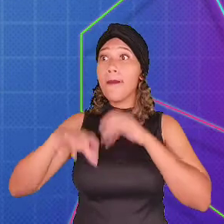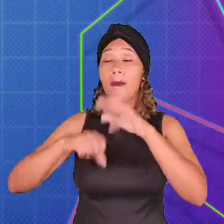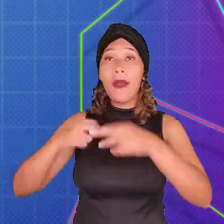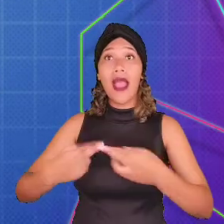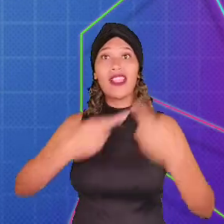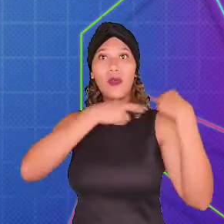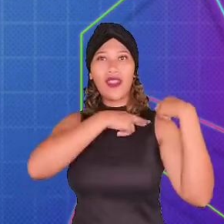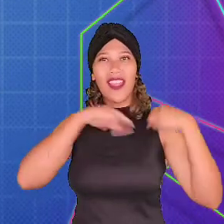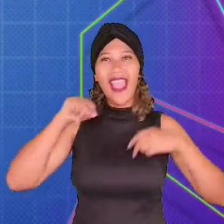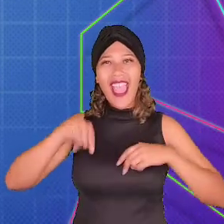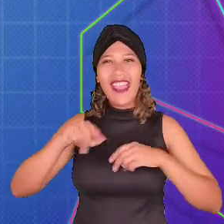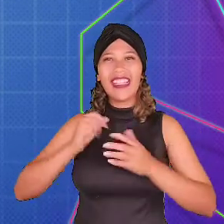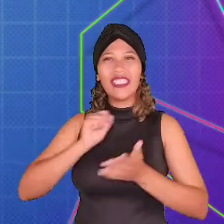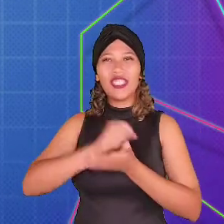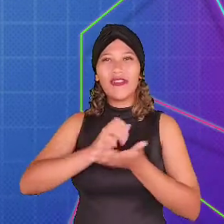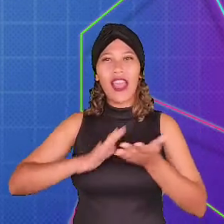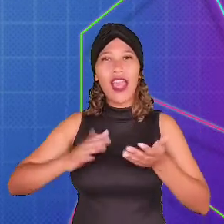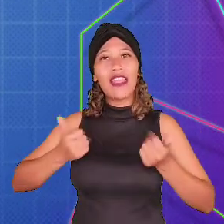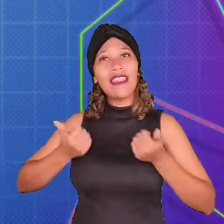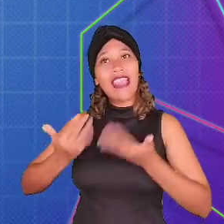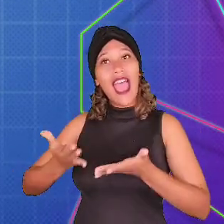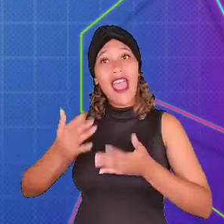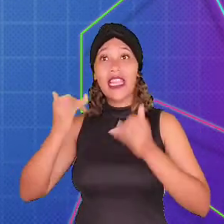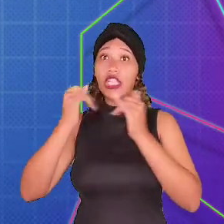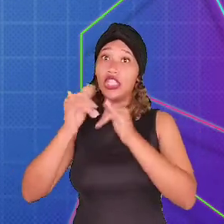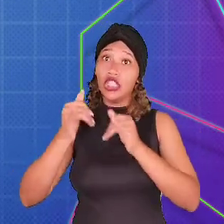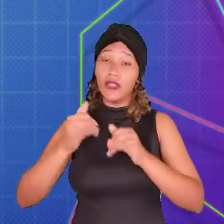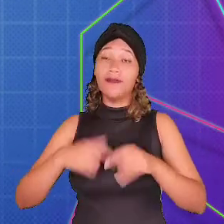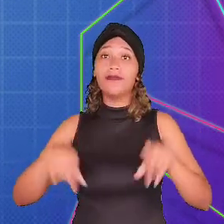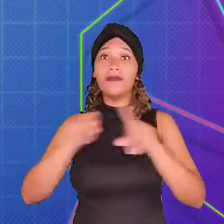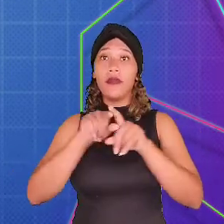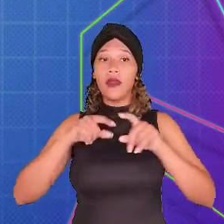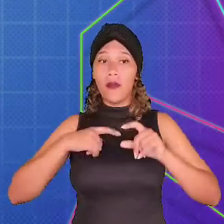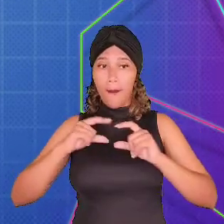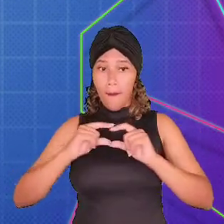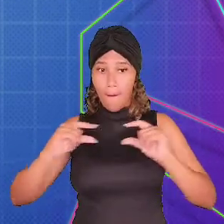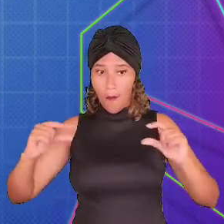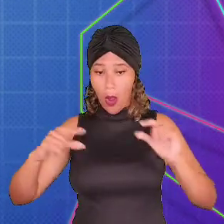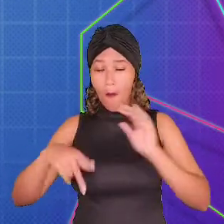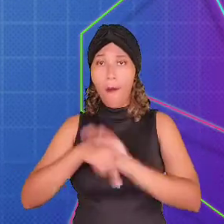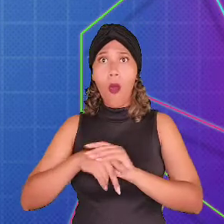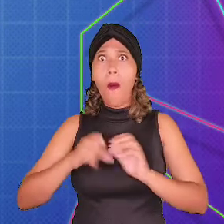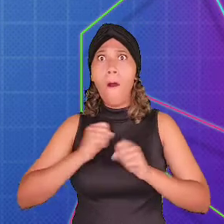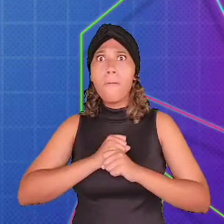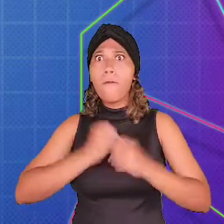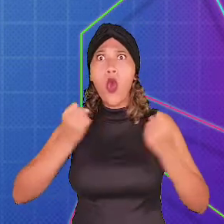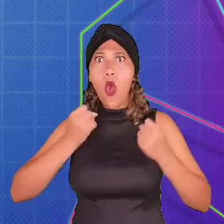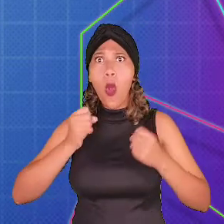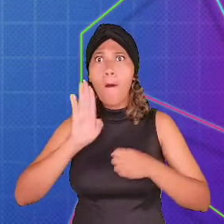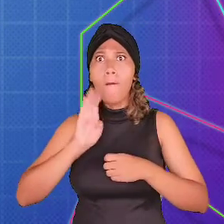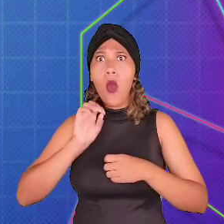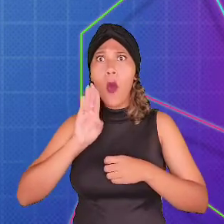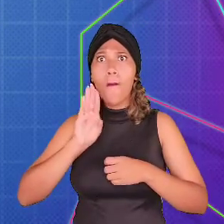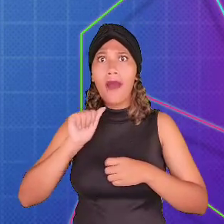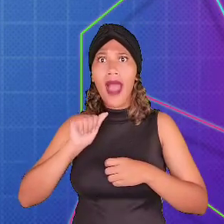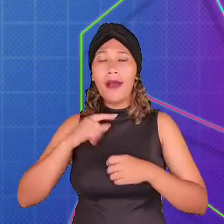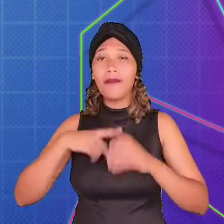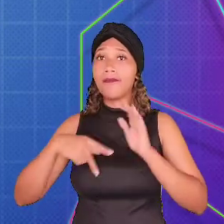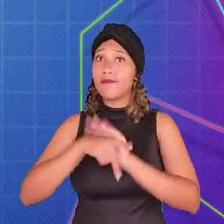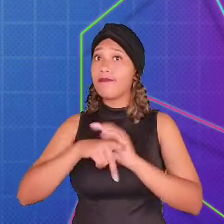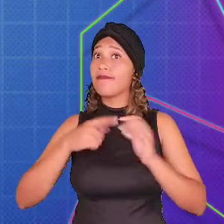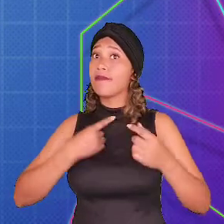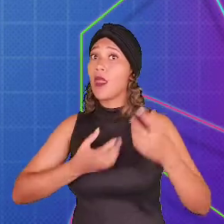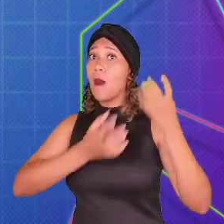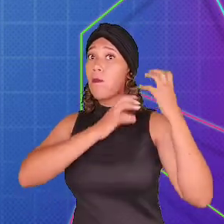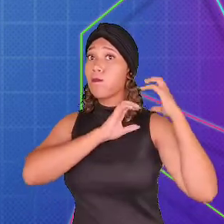tarefa de dar energia. Ícone de Bomba Esse elemento trata daquilo que está em posse do protagonista e que pode